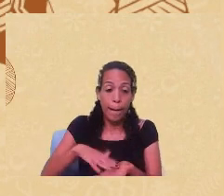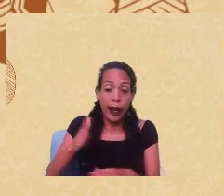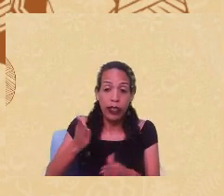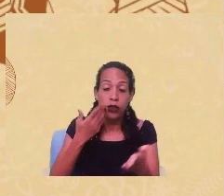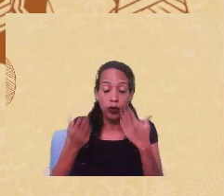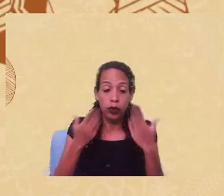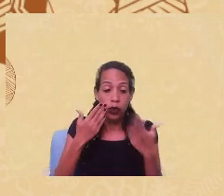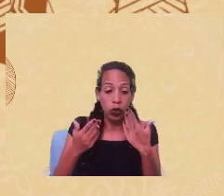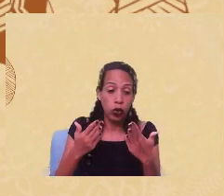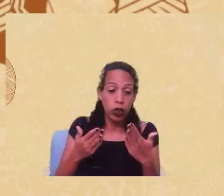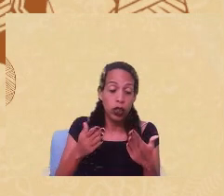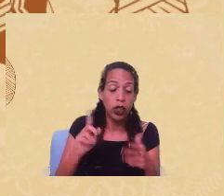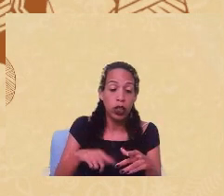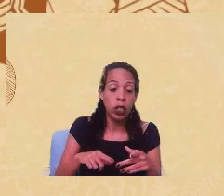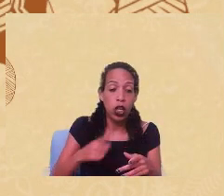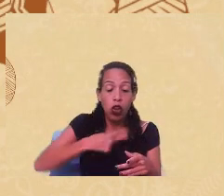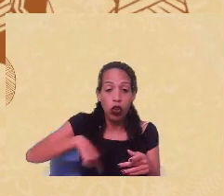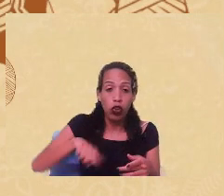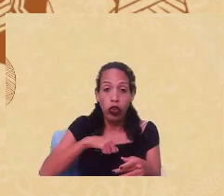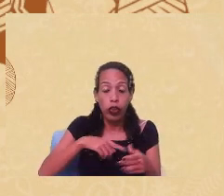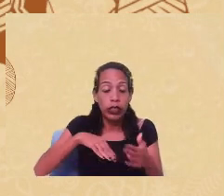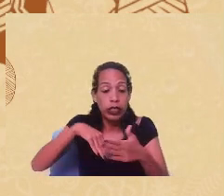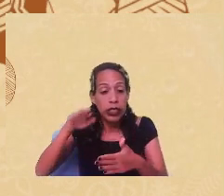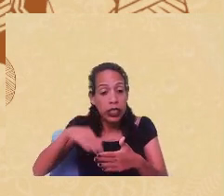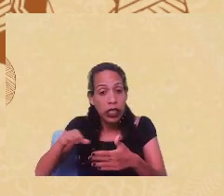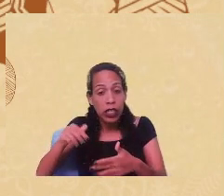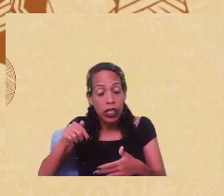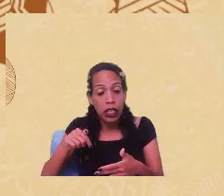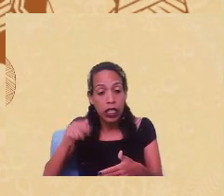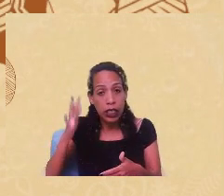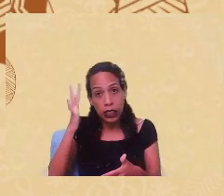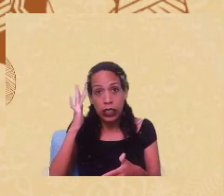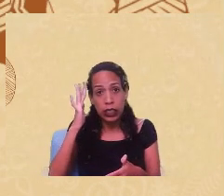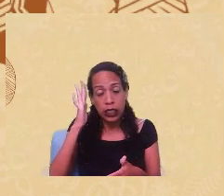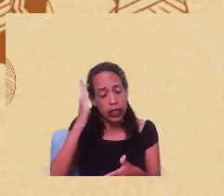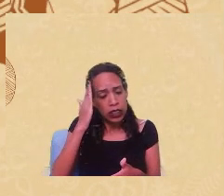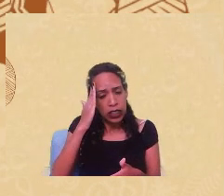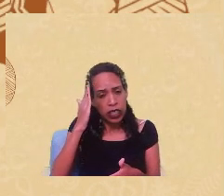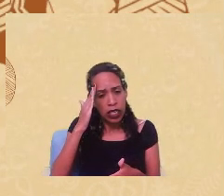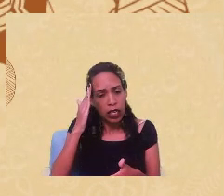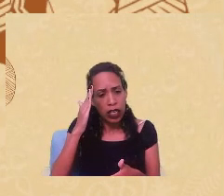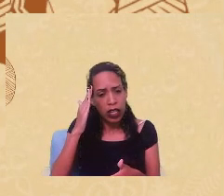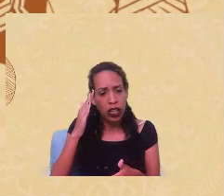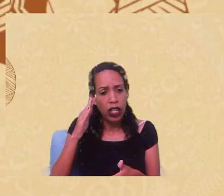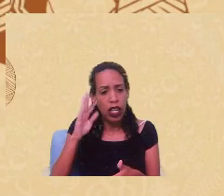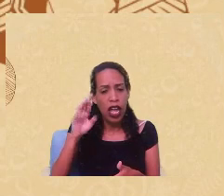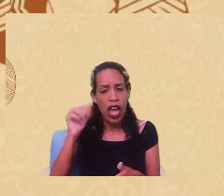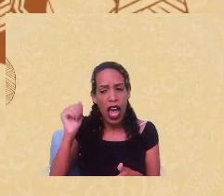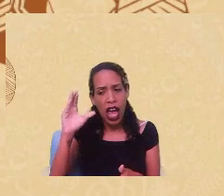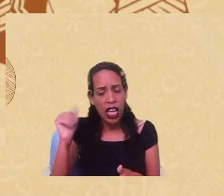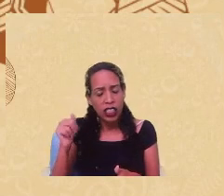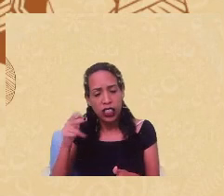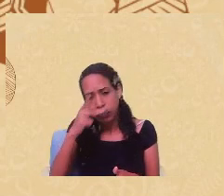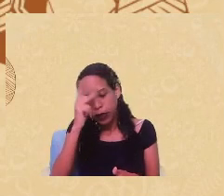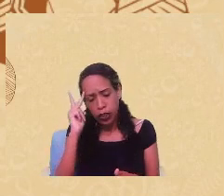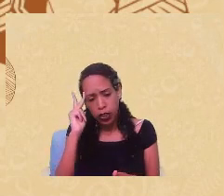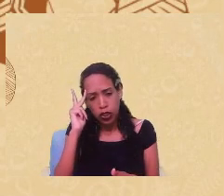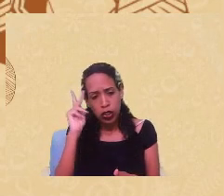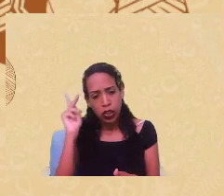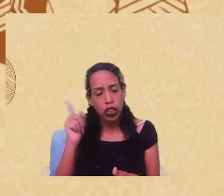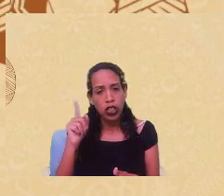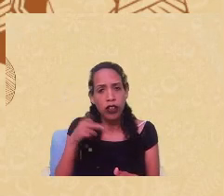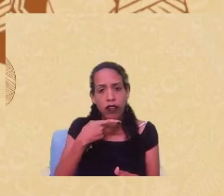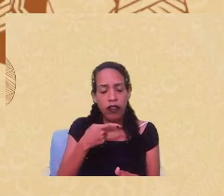inclusive, para que a gente possa sair dessa noção generalista e rasa de sujeito enquanto um sujeito